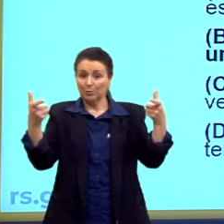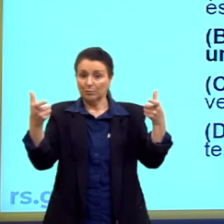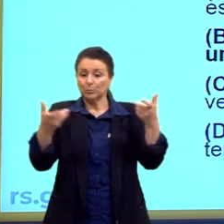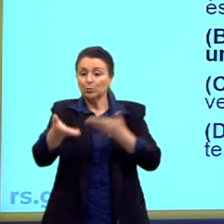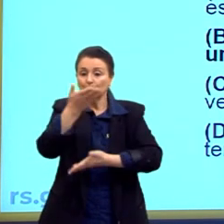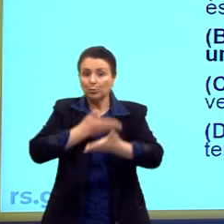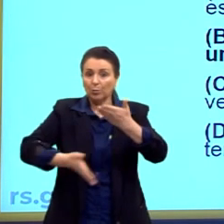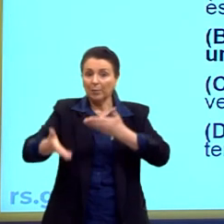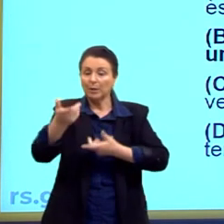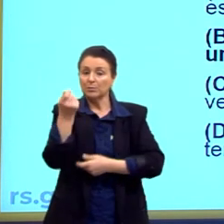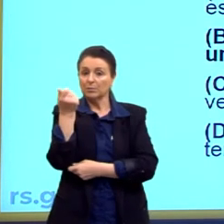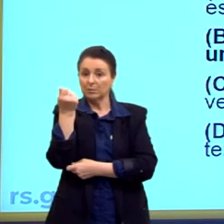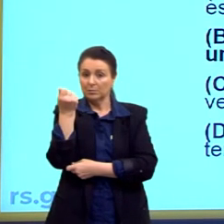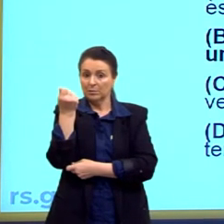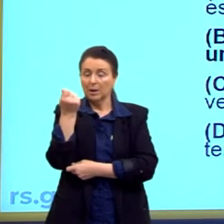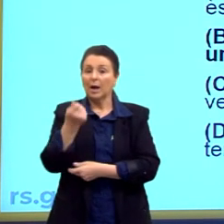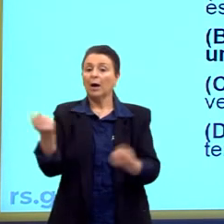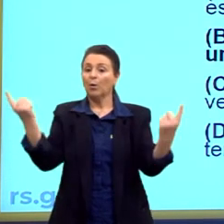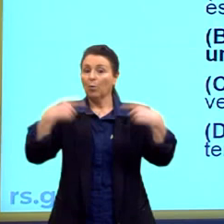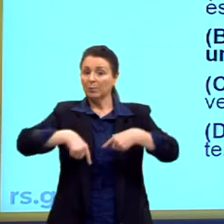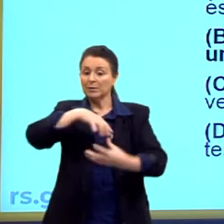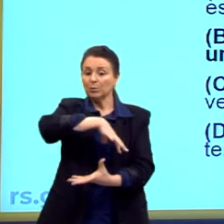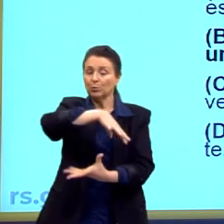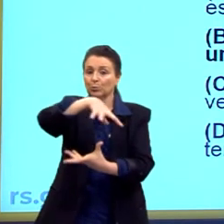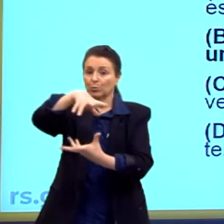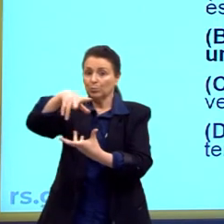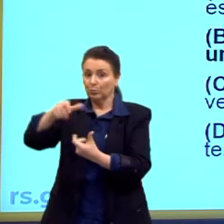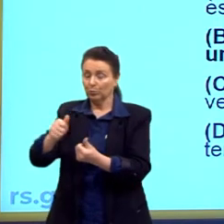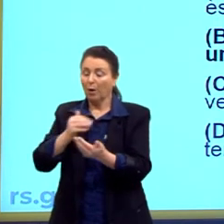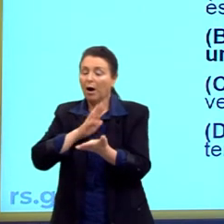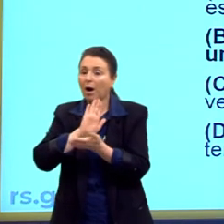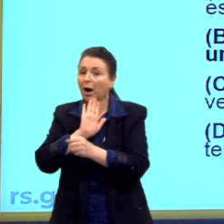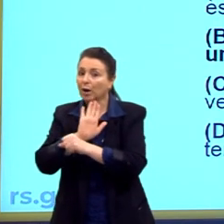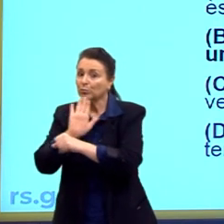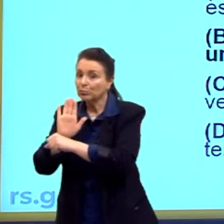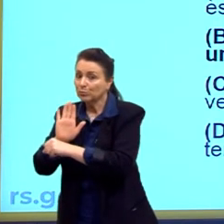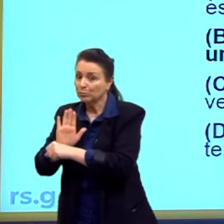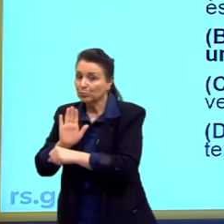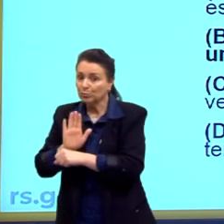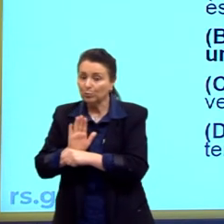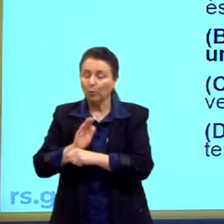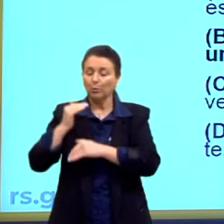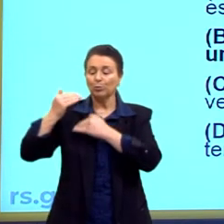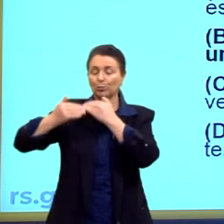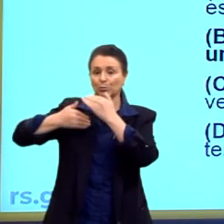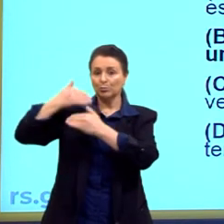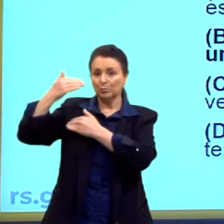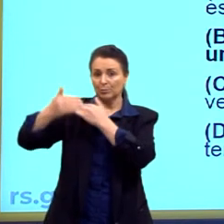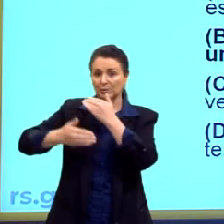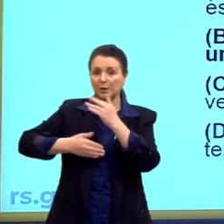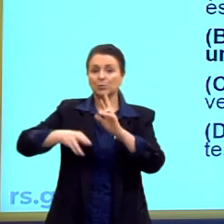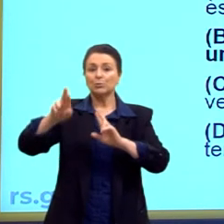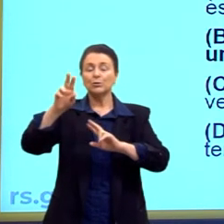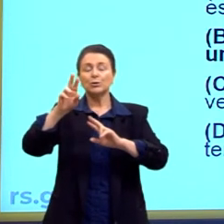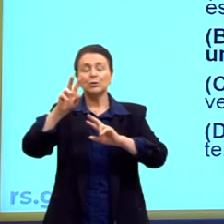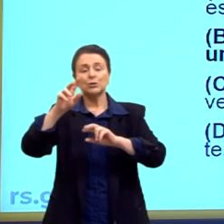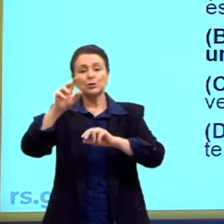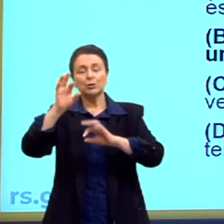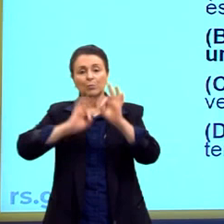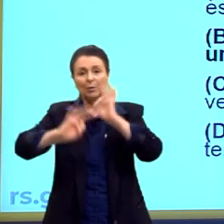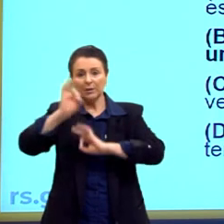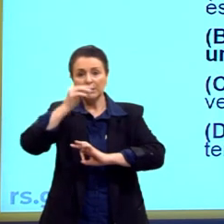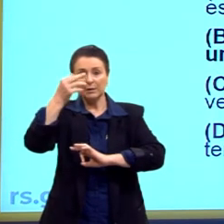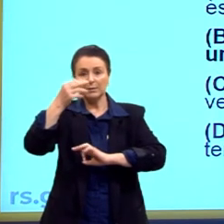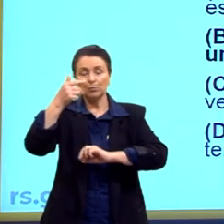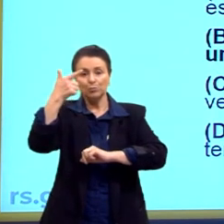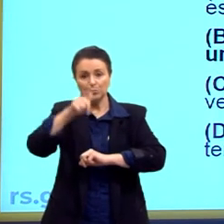exposição da economia à competição internacional contribuiu para a incorporação de processos de reestruturação produtiva, os